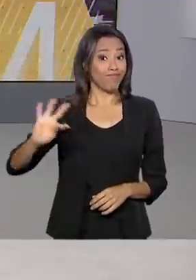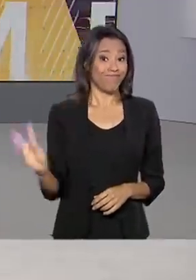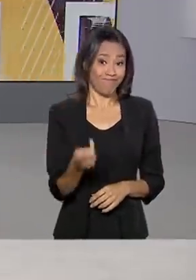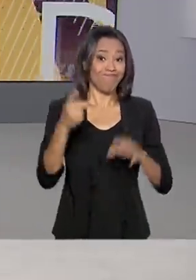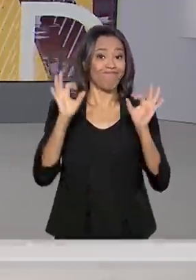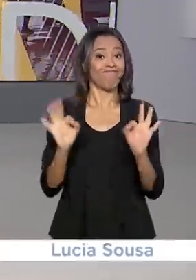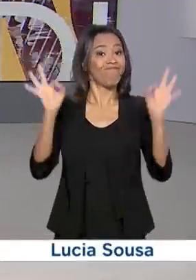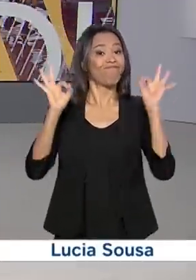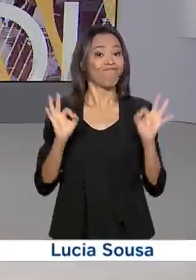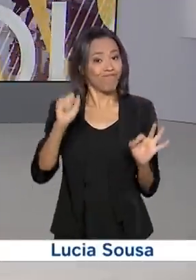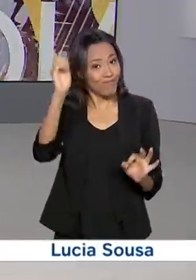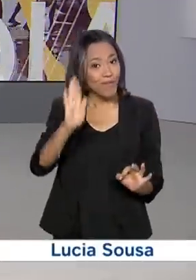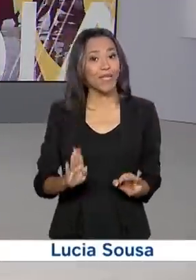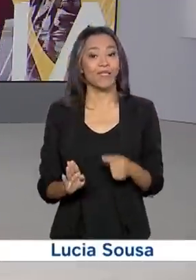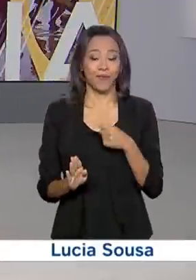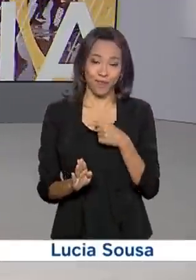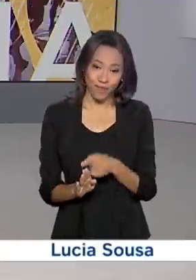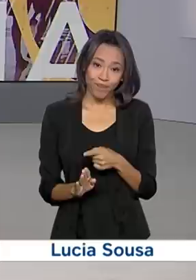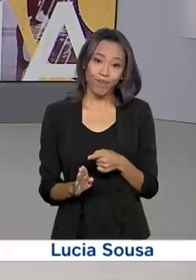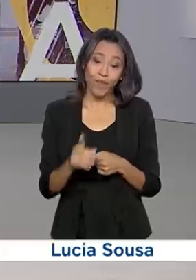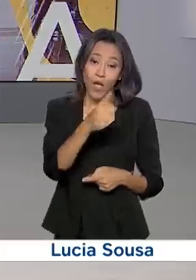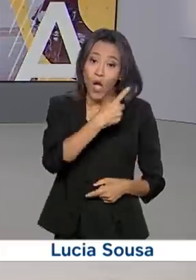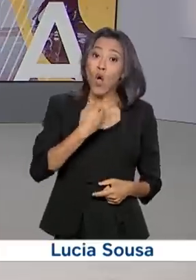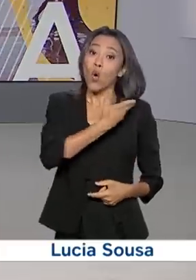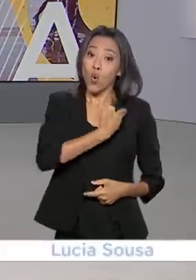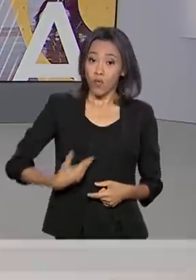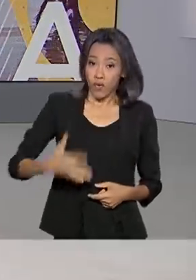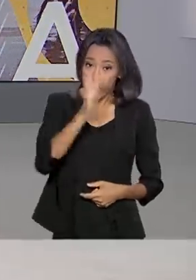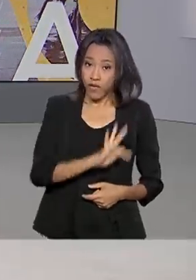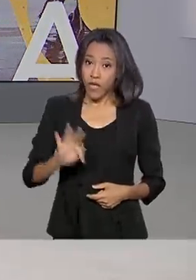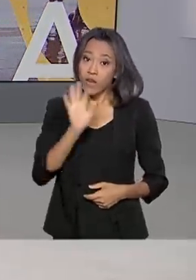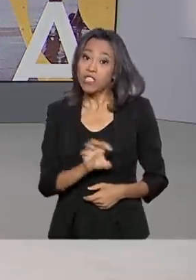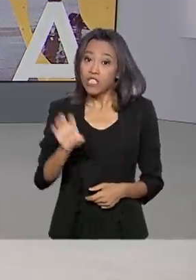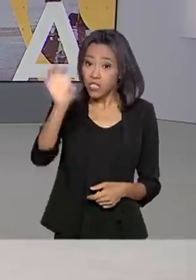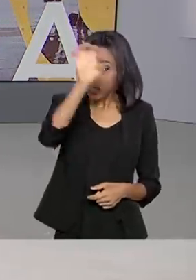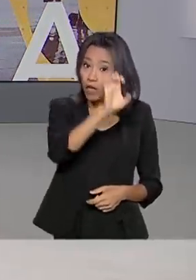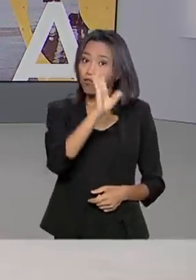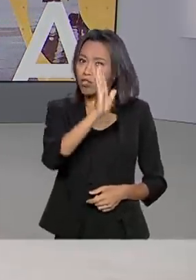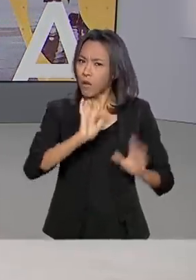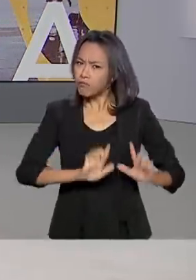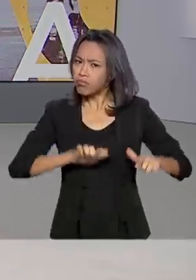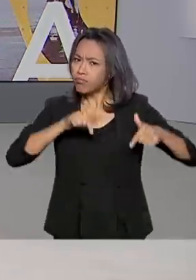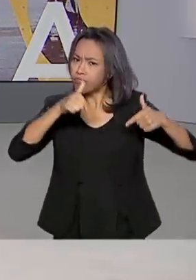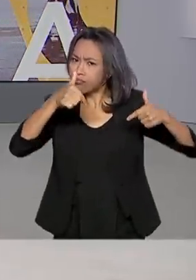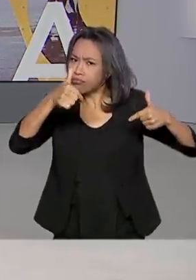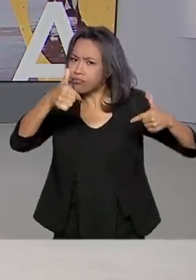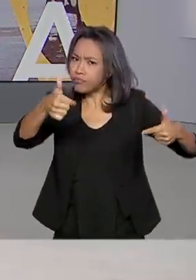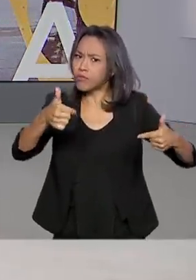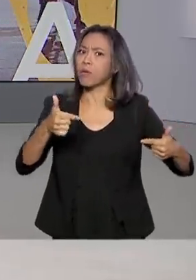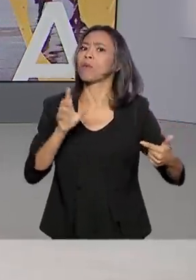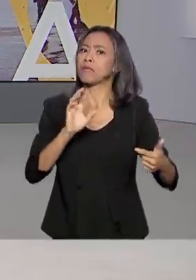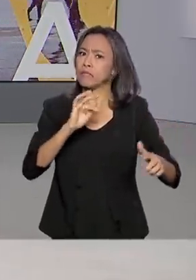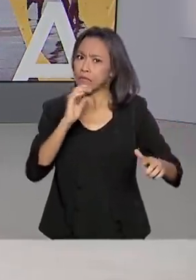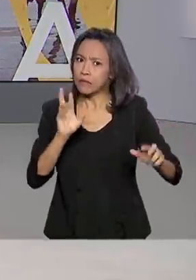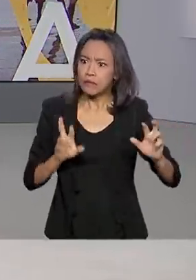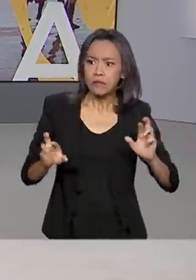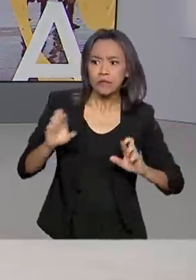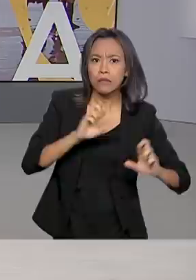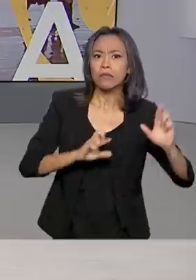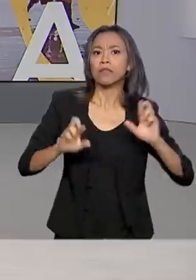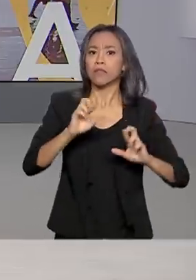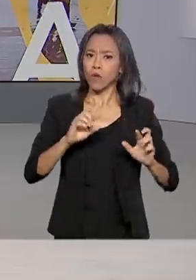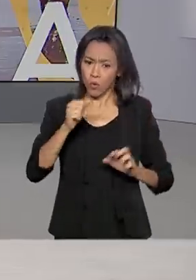confirmado do coronavírus no Brasil, os governos federal e estaduais começam a fazer a lição de casa. O país já vinha se